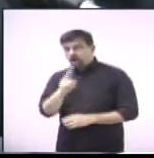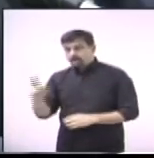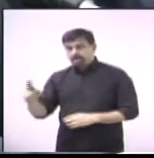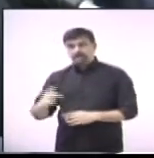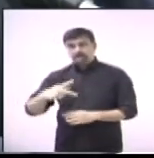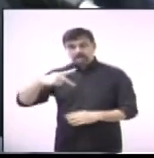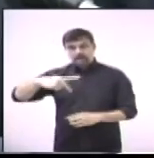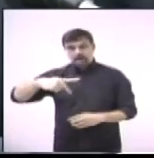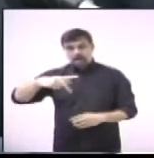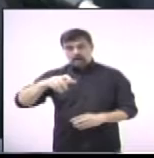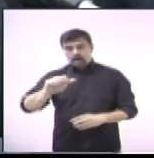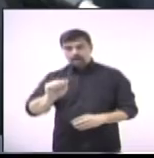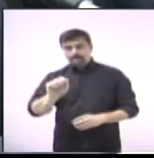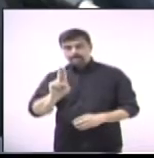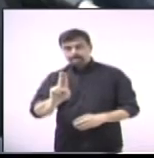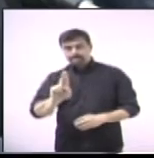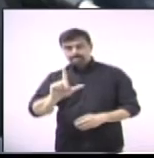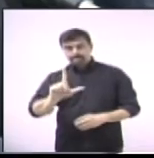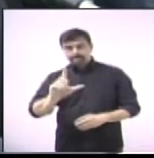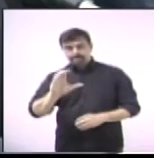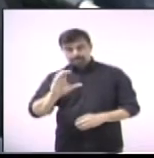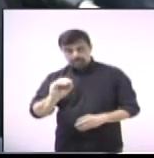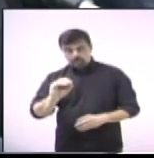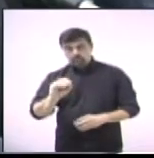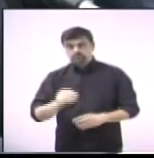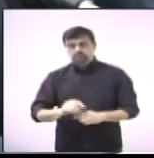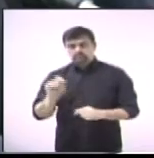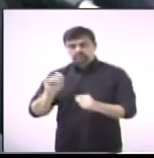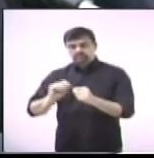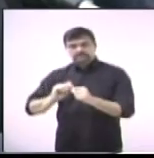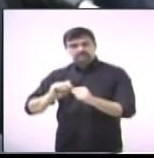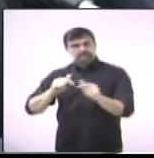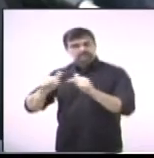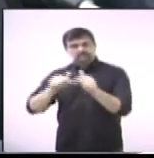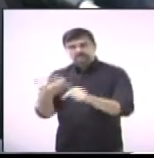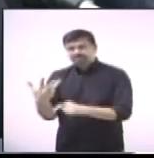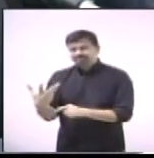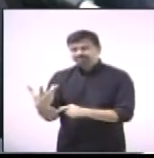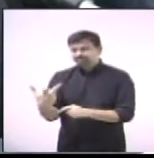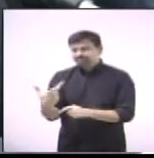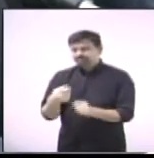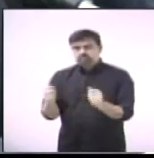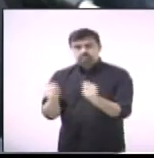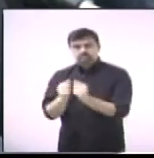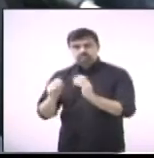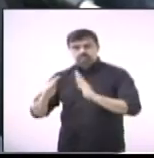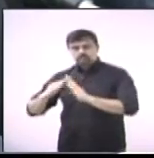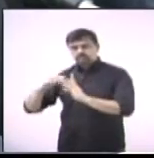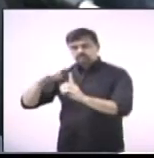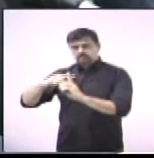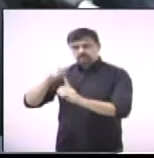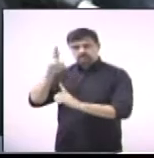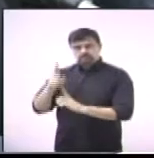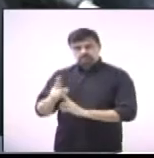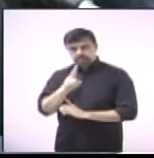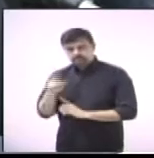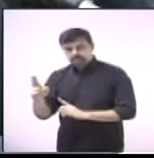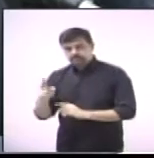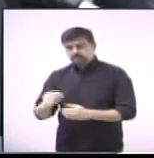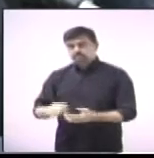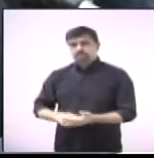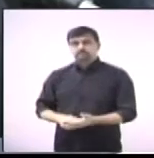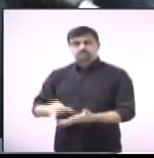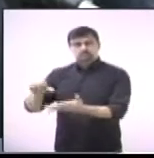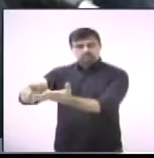César pelo brilhante trabalho que vem desenvolvendo junto das paróquias do nosso